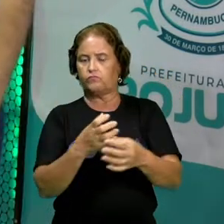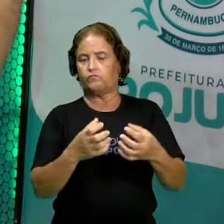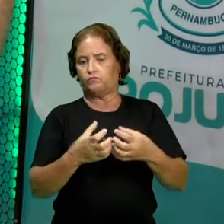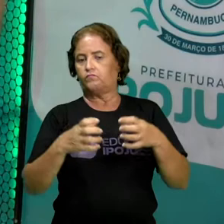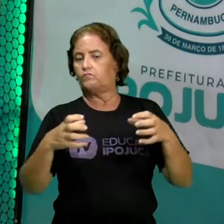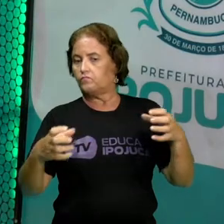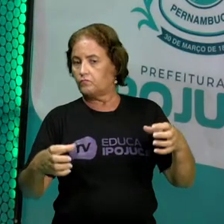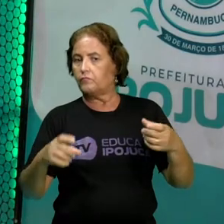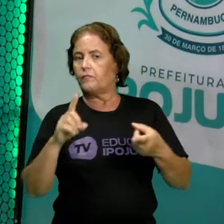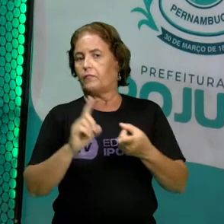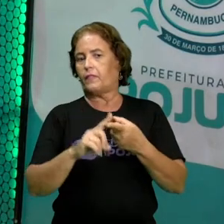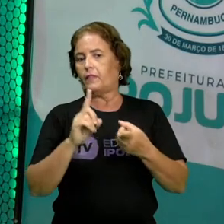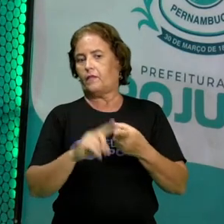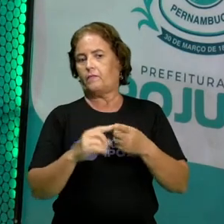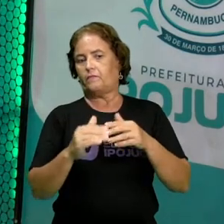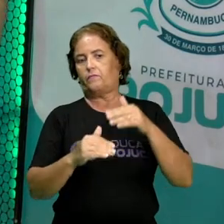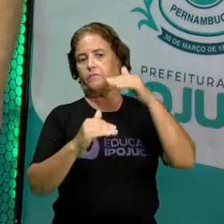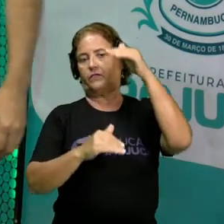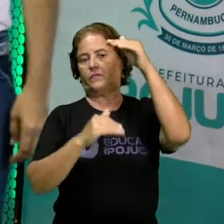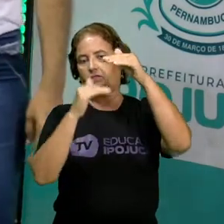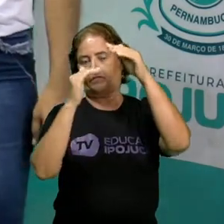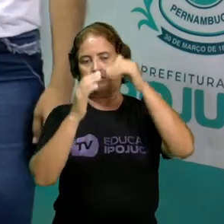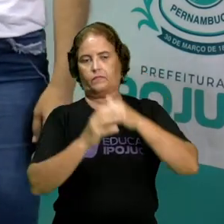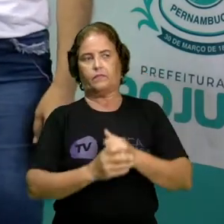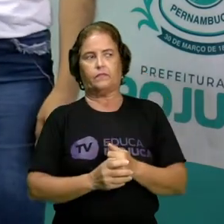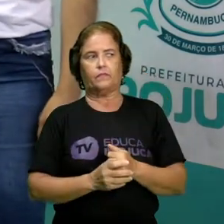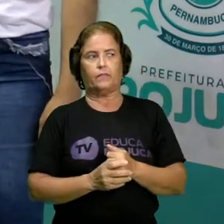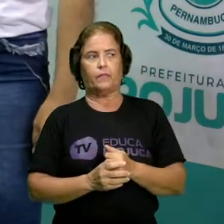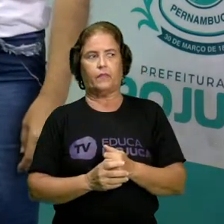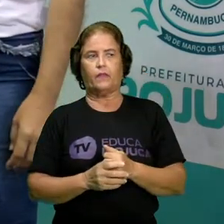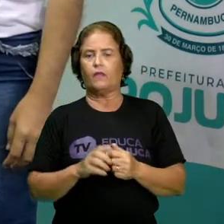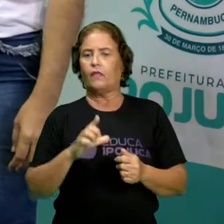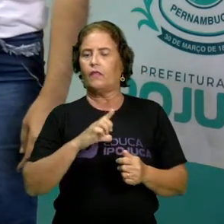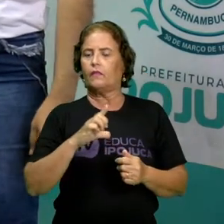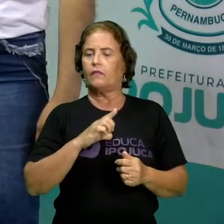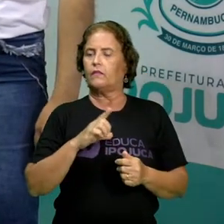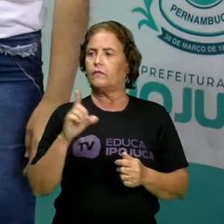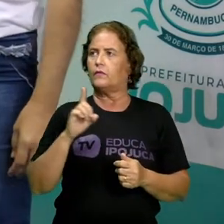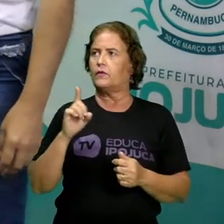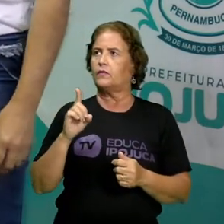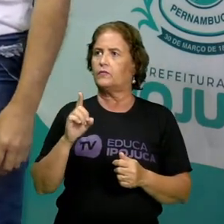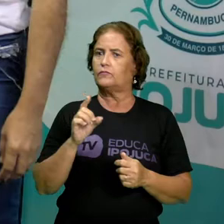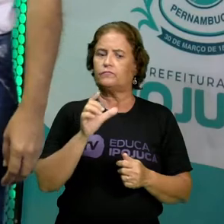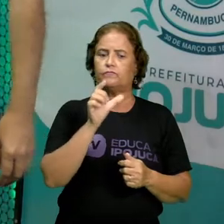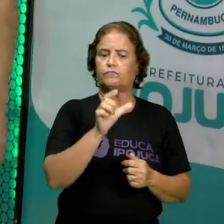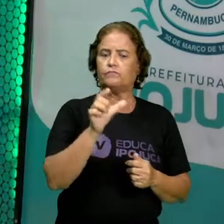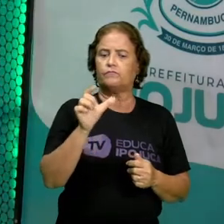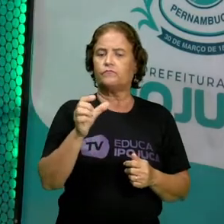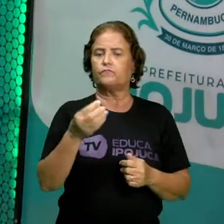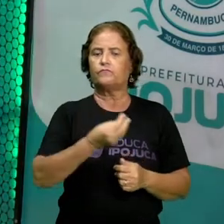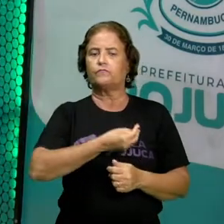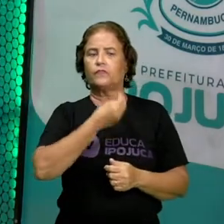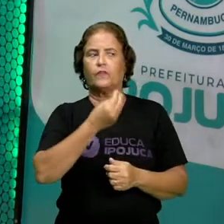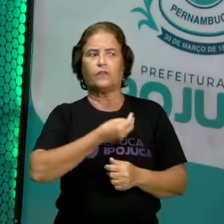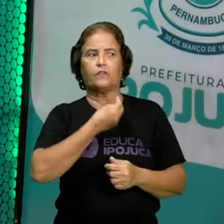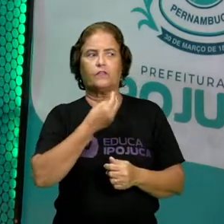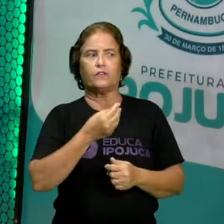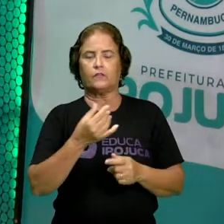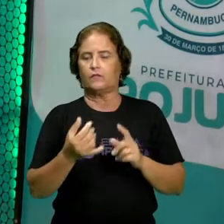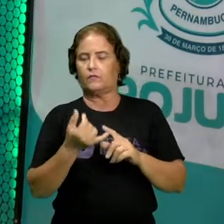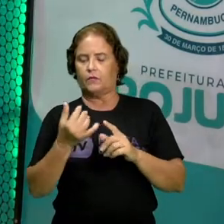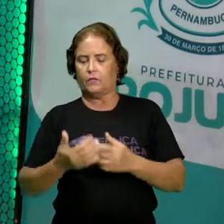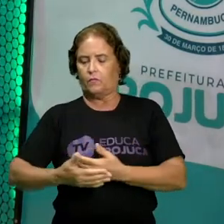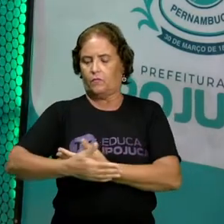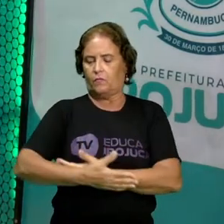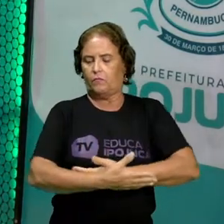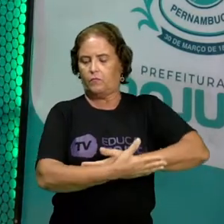Temos aqui as fases da vida. Isso mesmo, as fases da vida. Nós temos aqui, ó, o bebê,